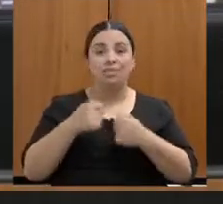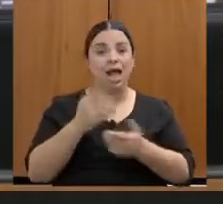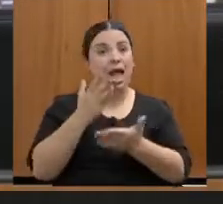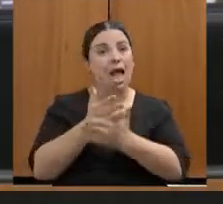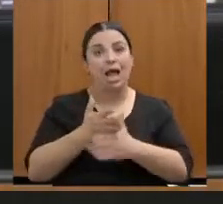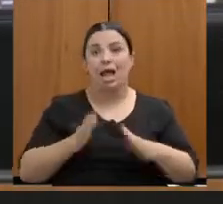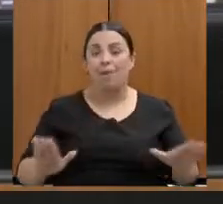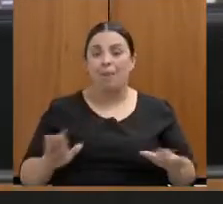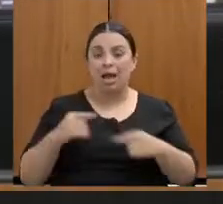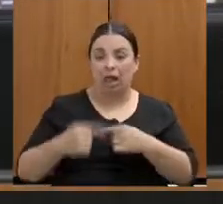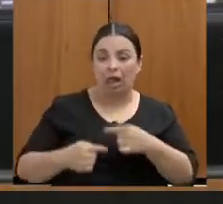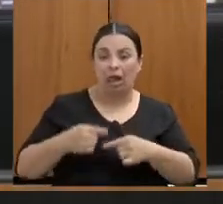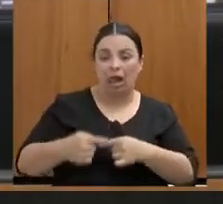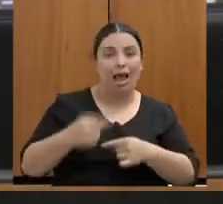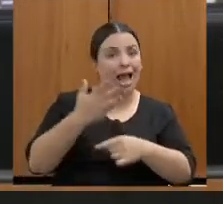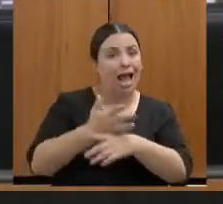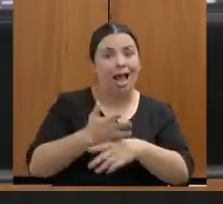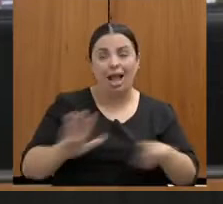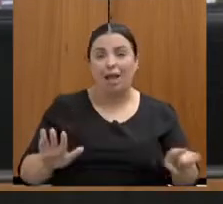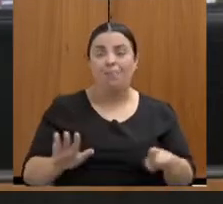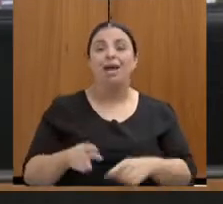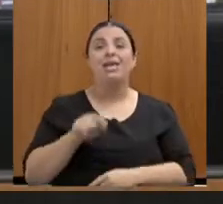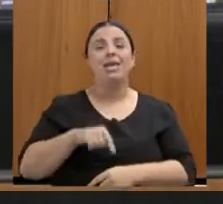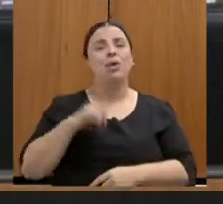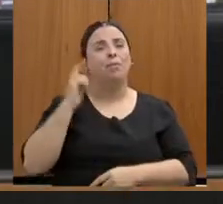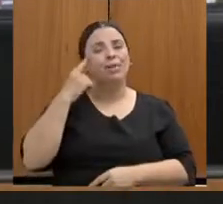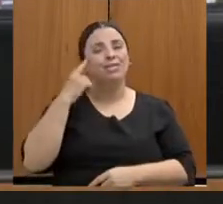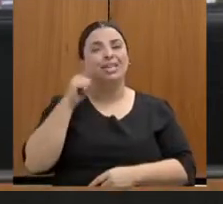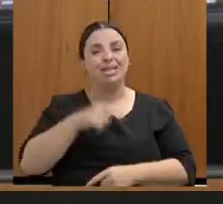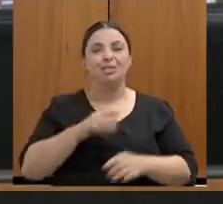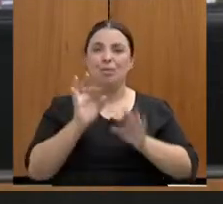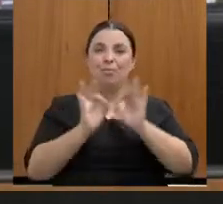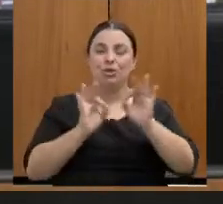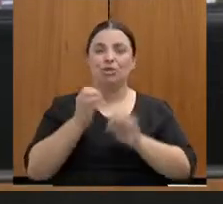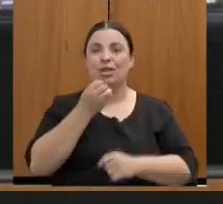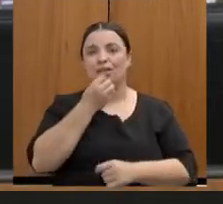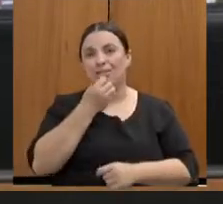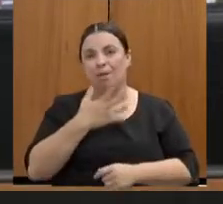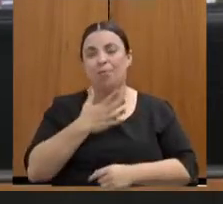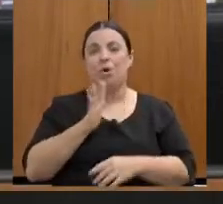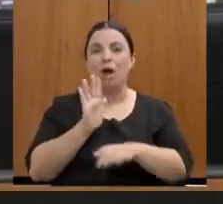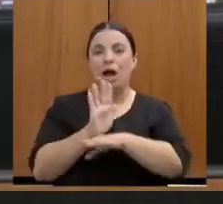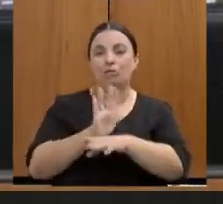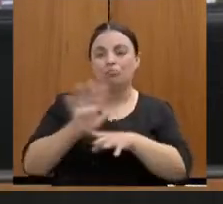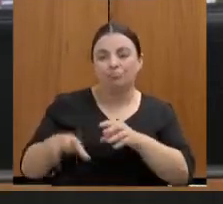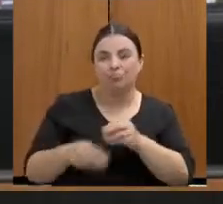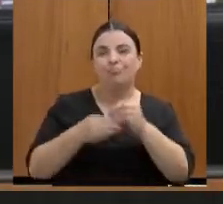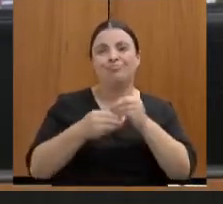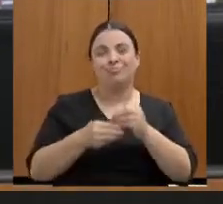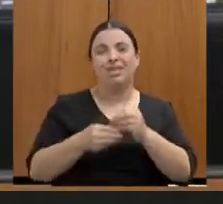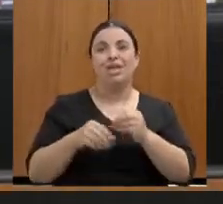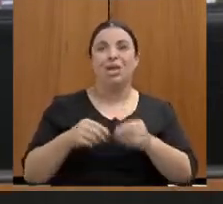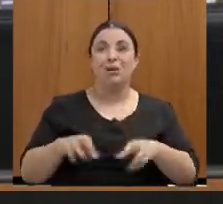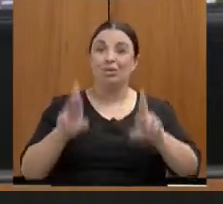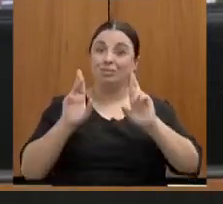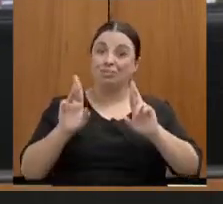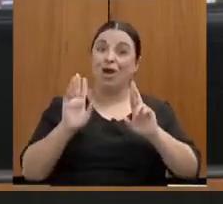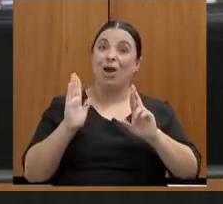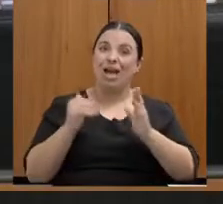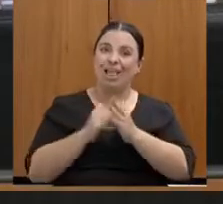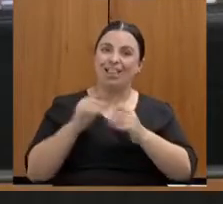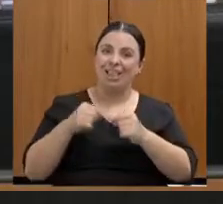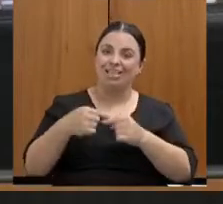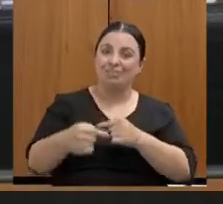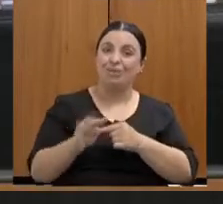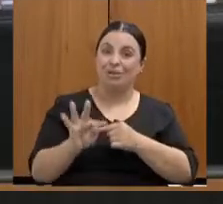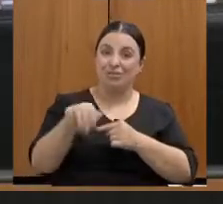esse ritmo e acho que esse projeto é um grande colaborador nesse sentido. Espero, até o final dessa semana, termos esse projeto